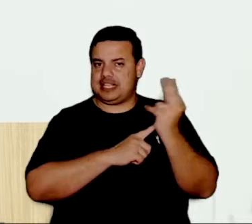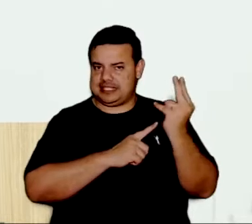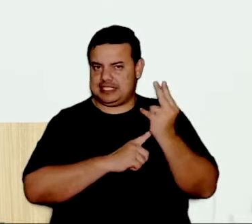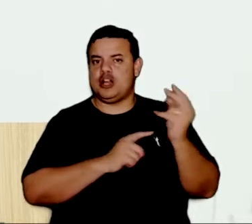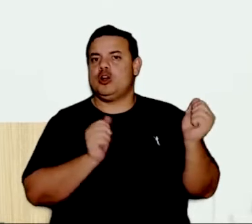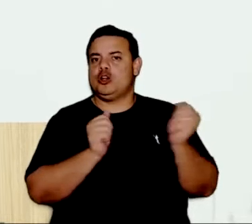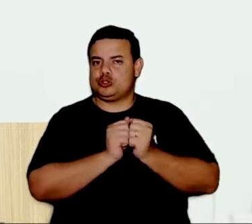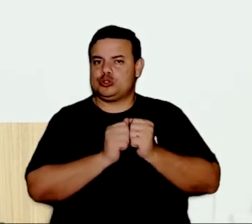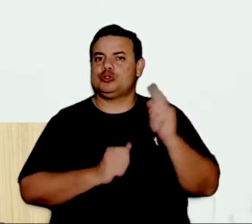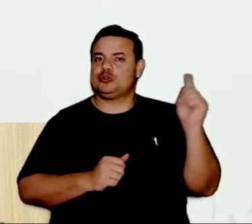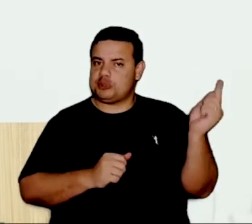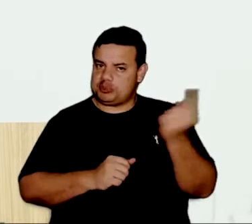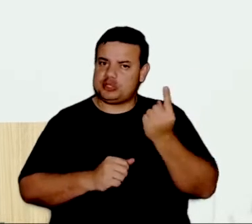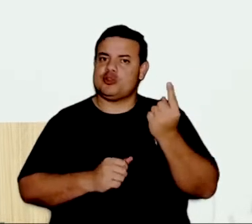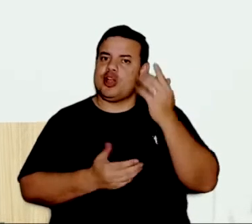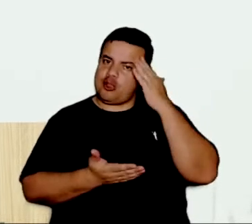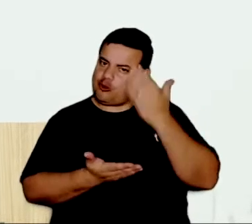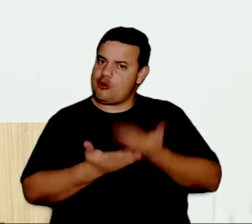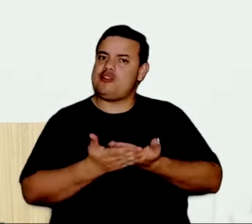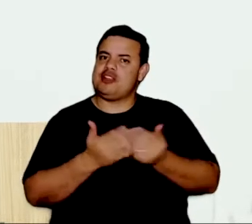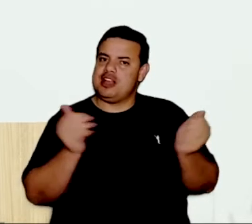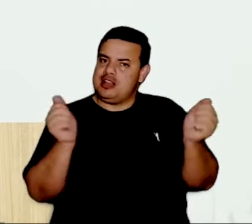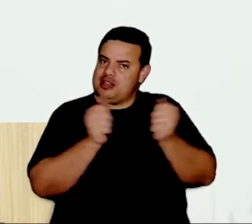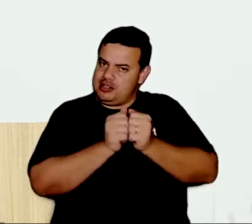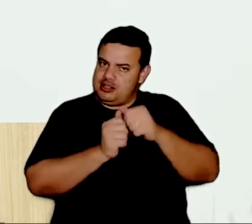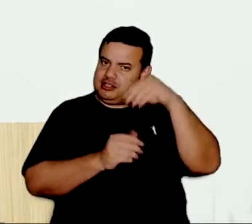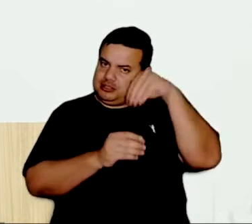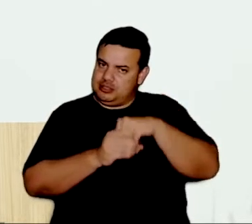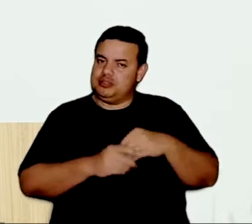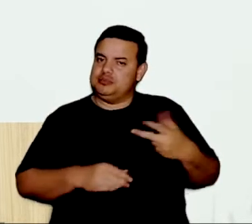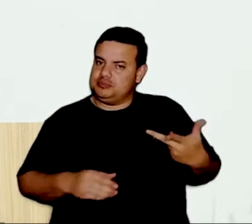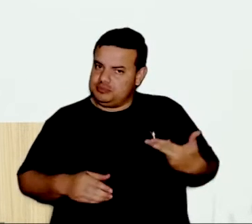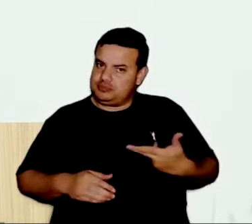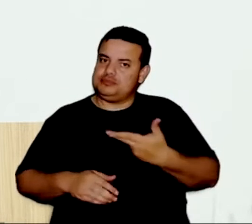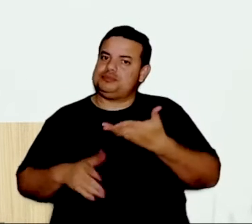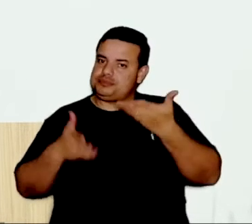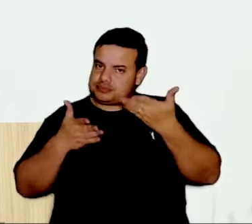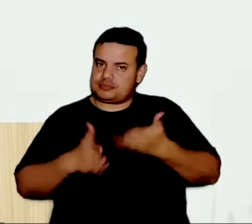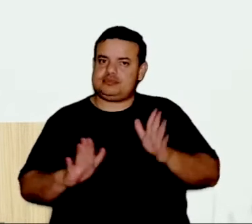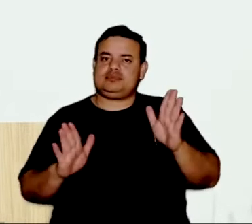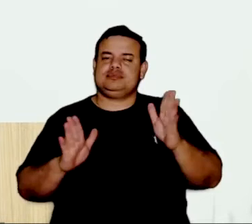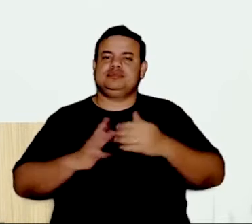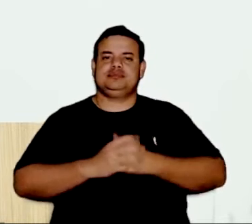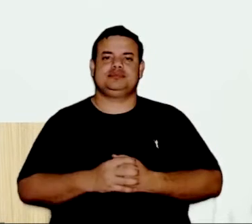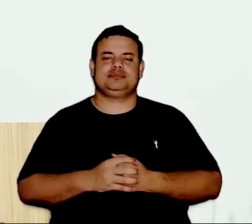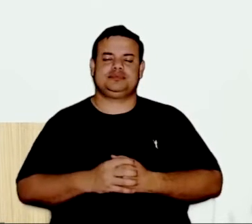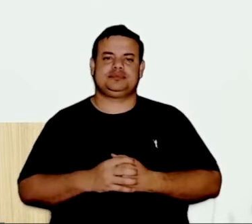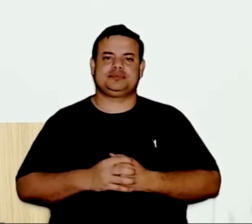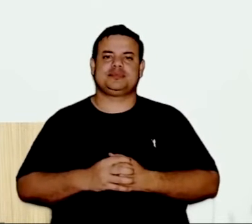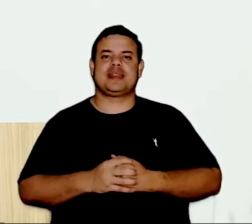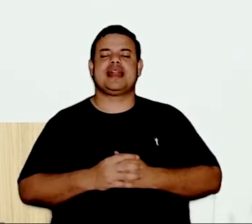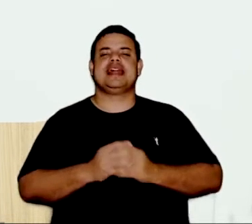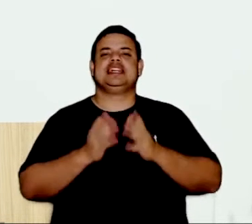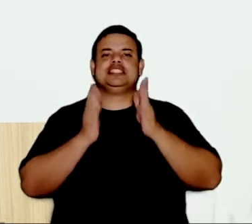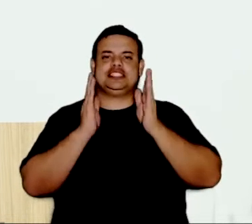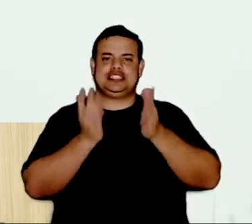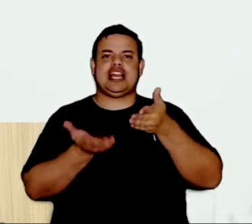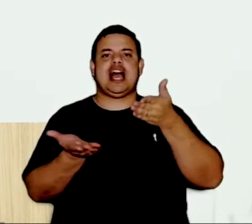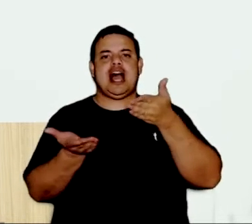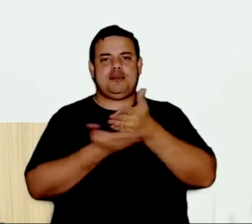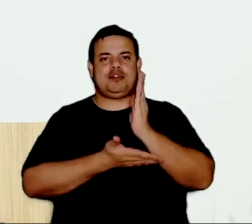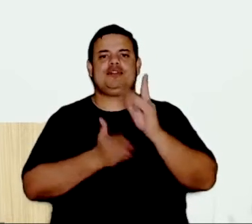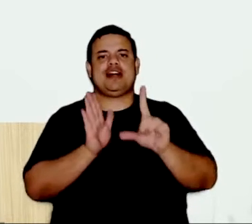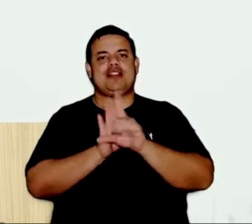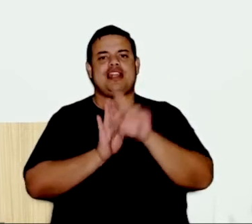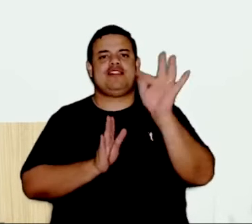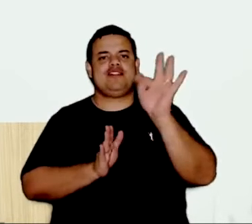de confiança dela dentro da sala de cirurgia. Já foi aprovada essa lei federal. Nada mais justo que